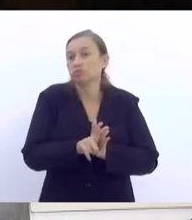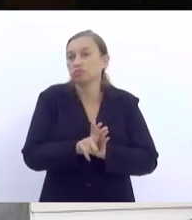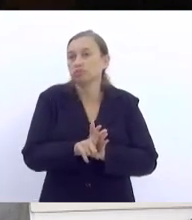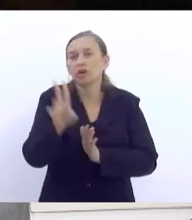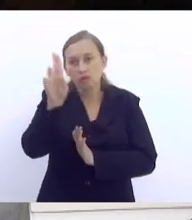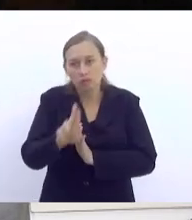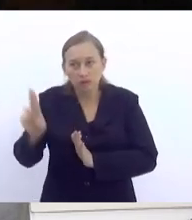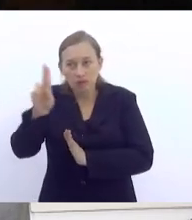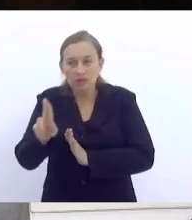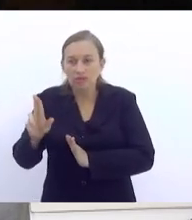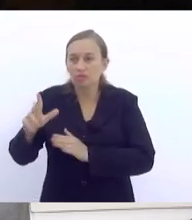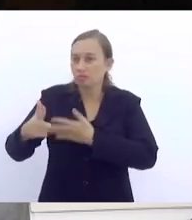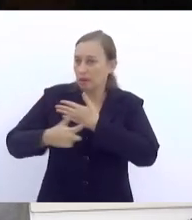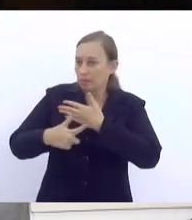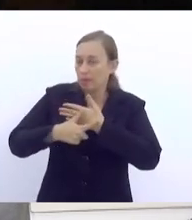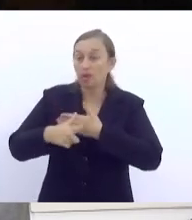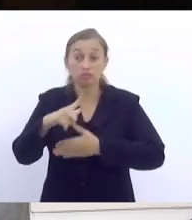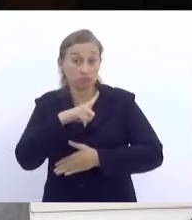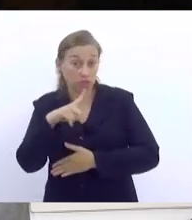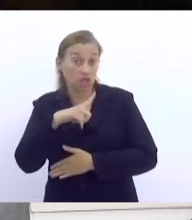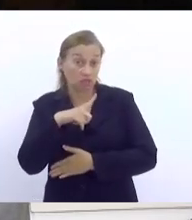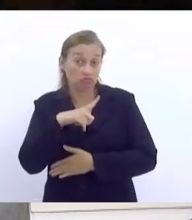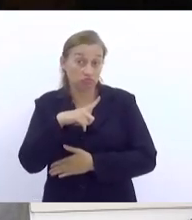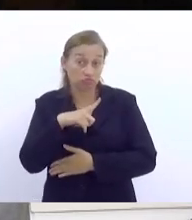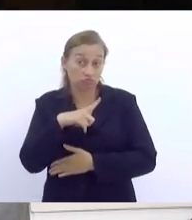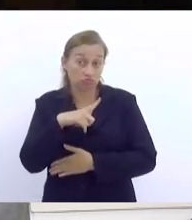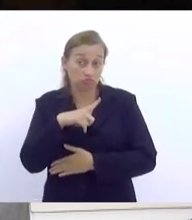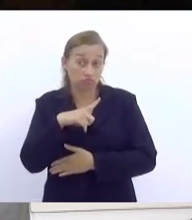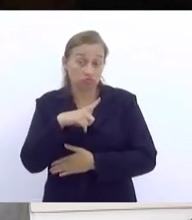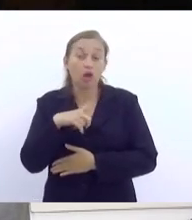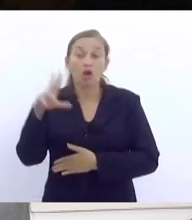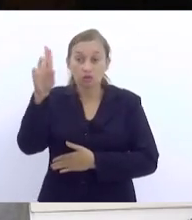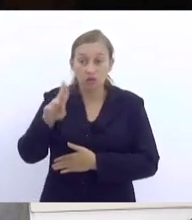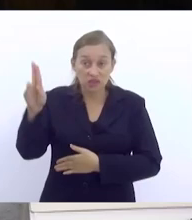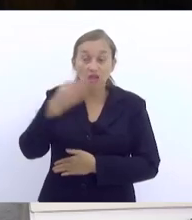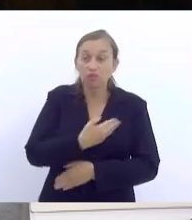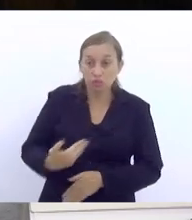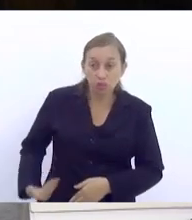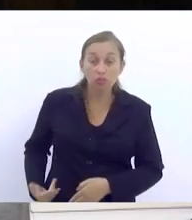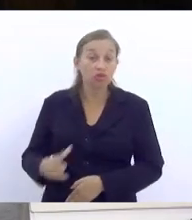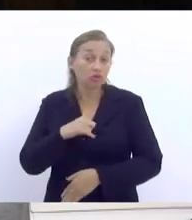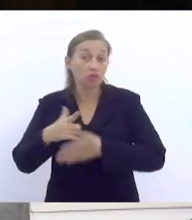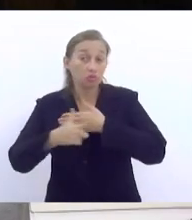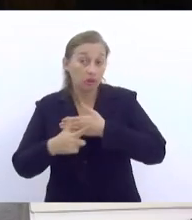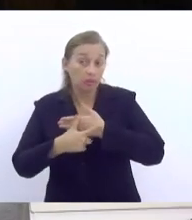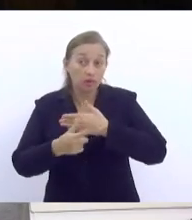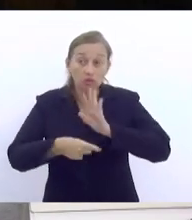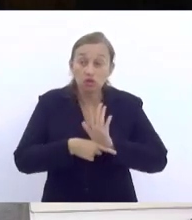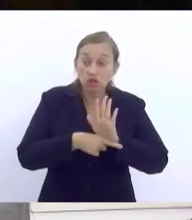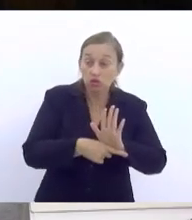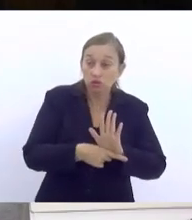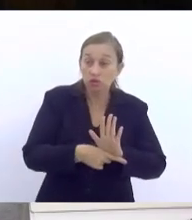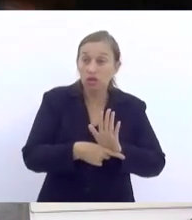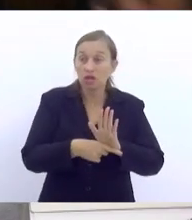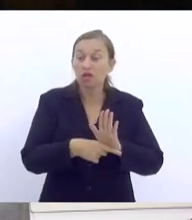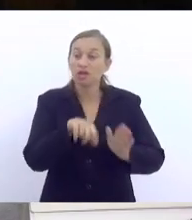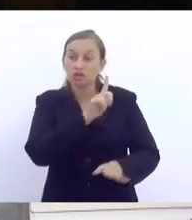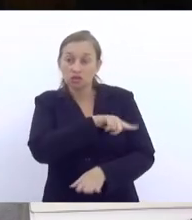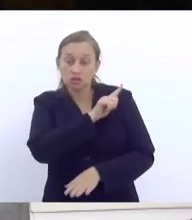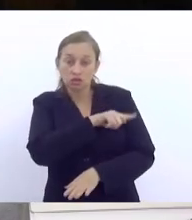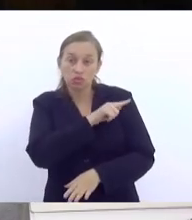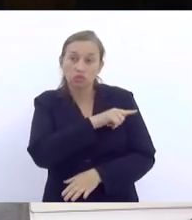universidade, ela tem esse papel, sobretudo a universidade pública, ela tem esse papel de ajudar a gestão pública a